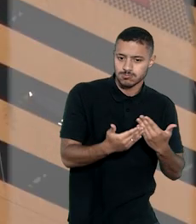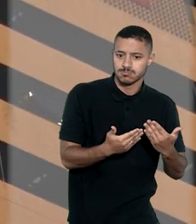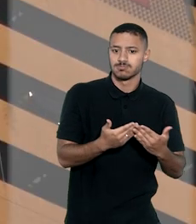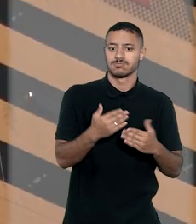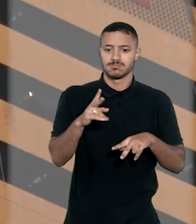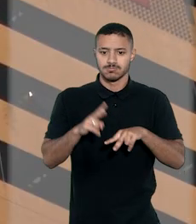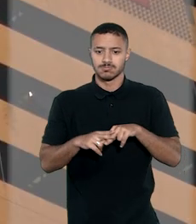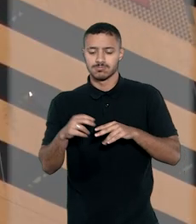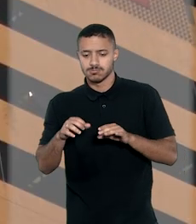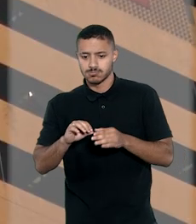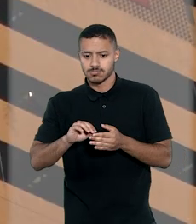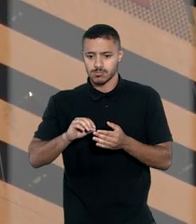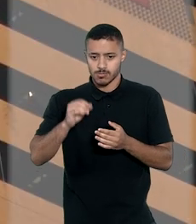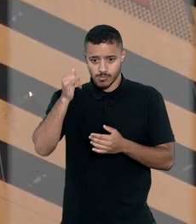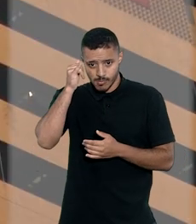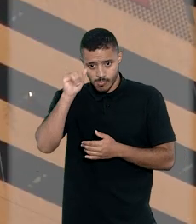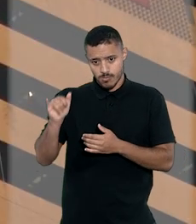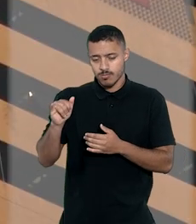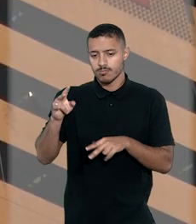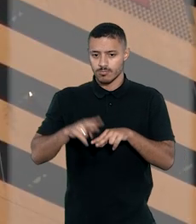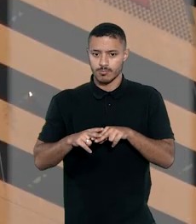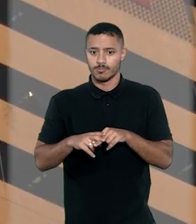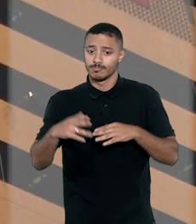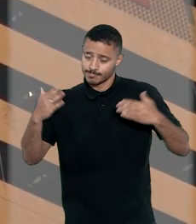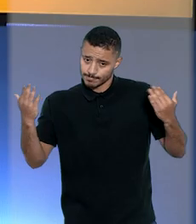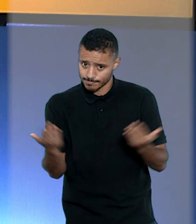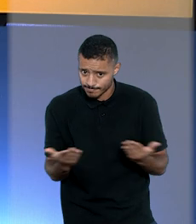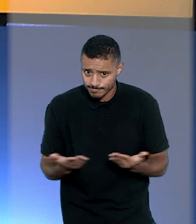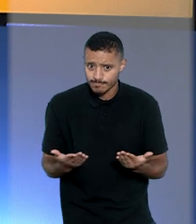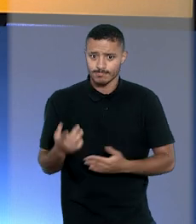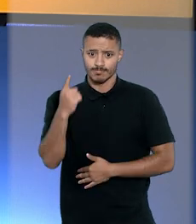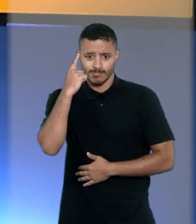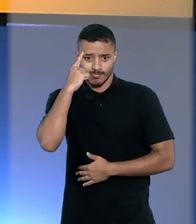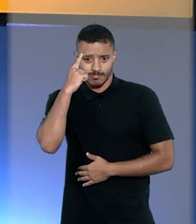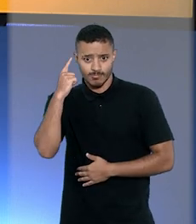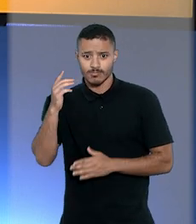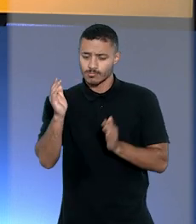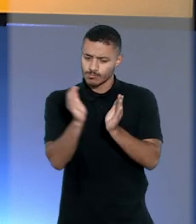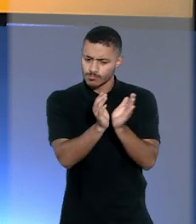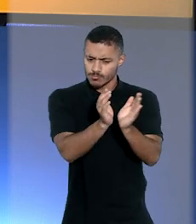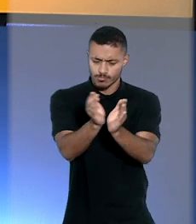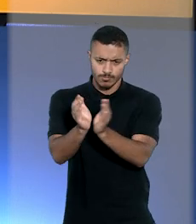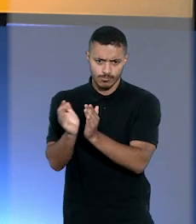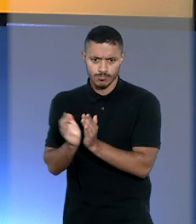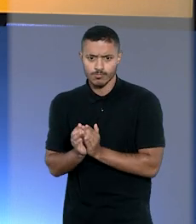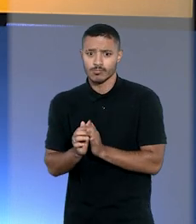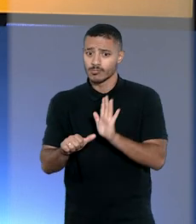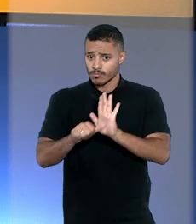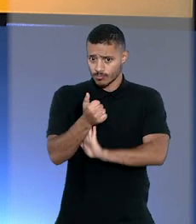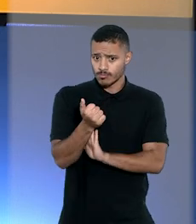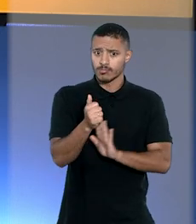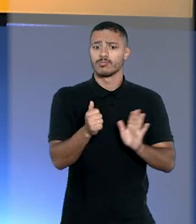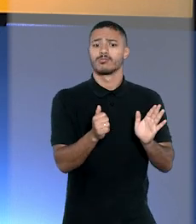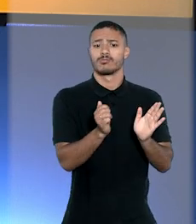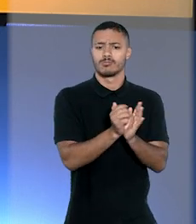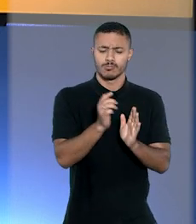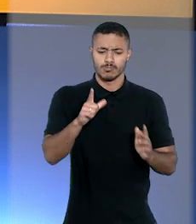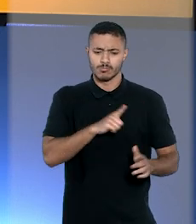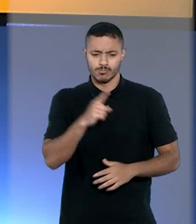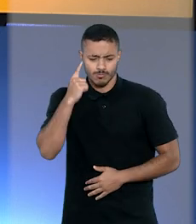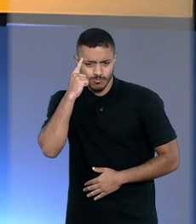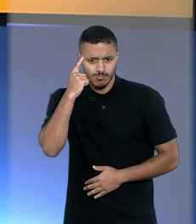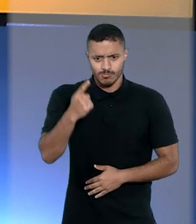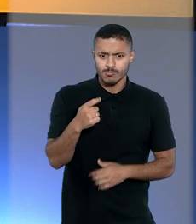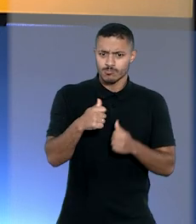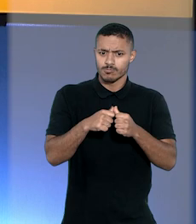progressão de regime ou ao livramento condicional. Vamos agora às decisões colegiadas. A primeira turma